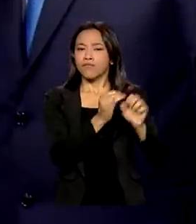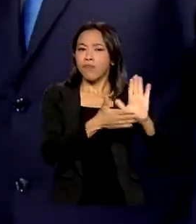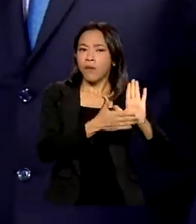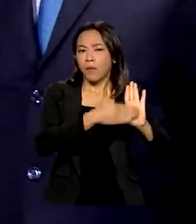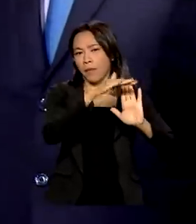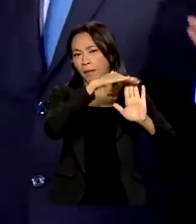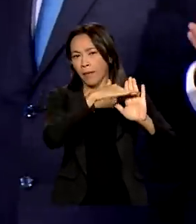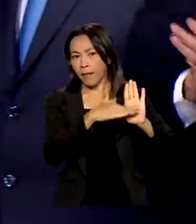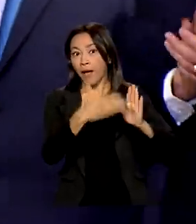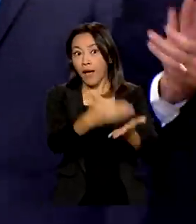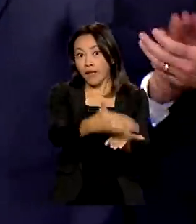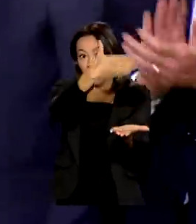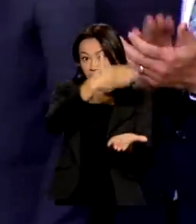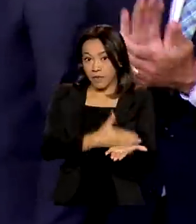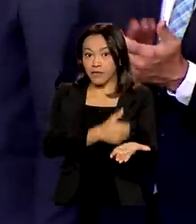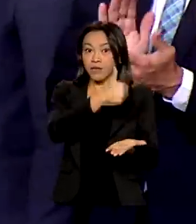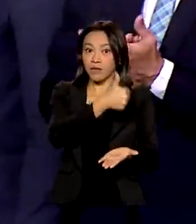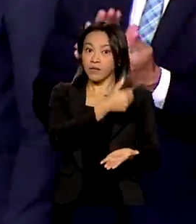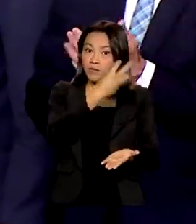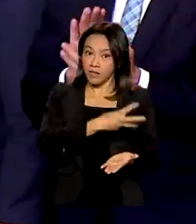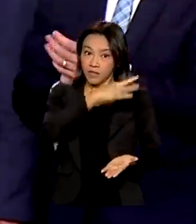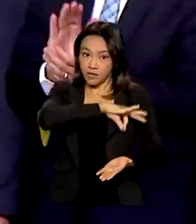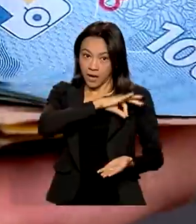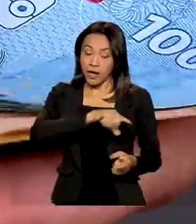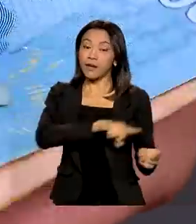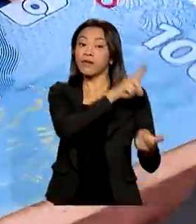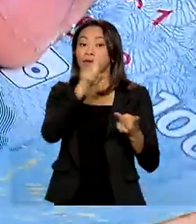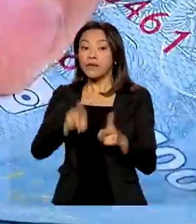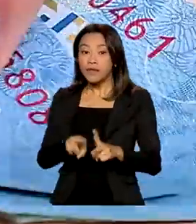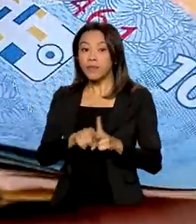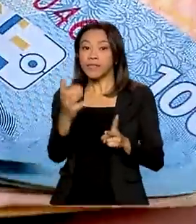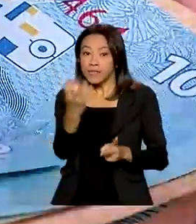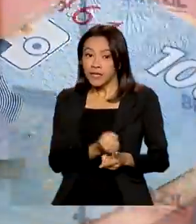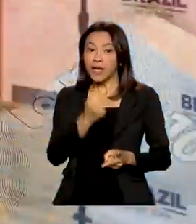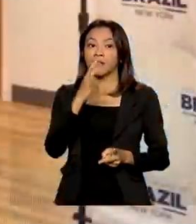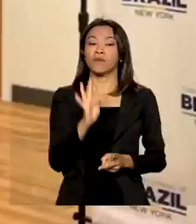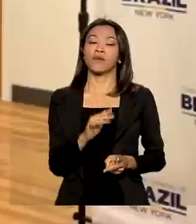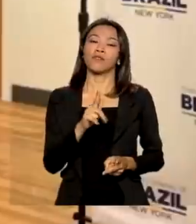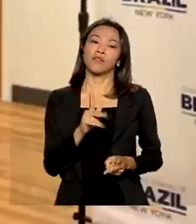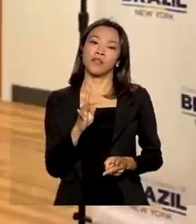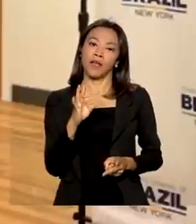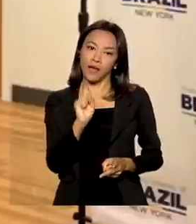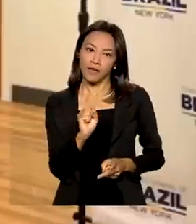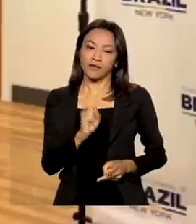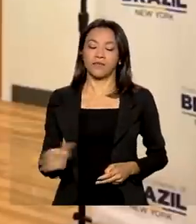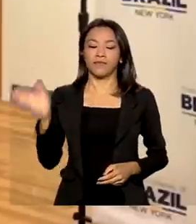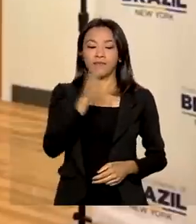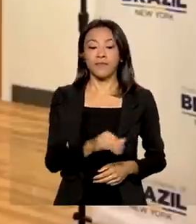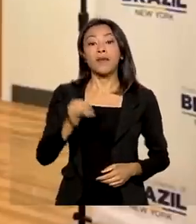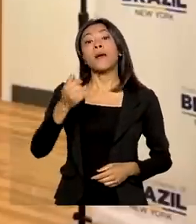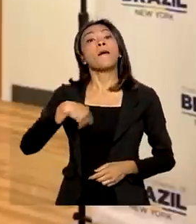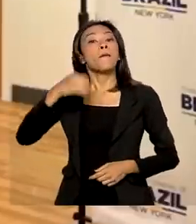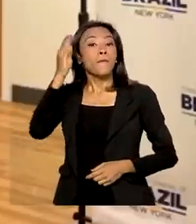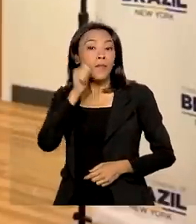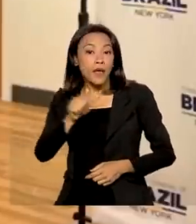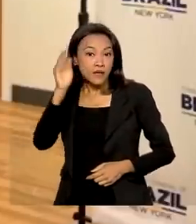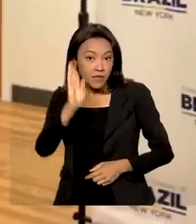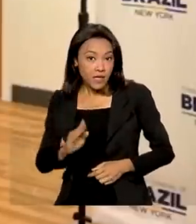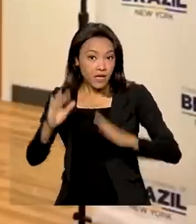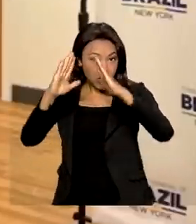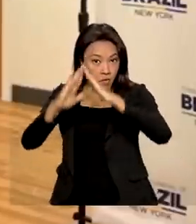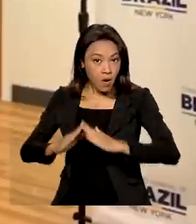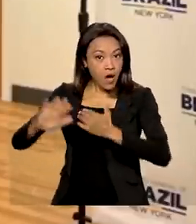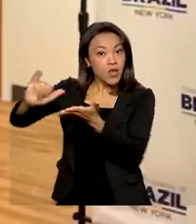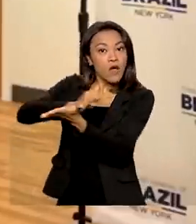13º e saque extraordinário do FGTS. Brasileiras que vivem em Nova Iorque poderão